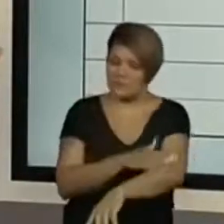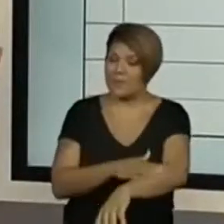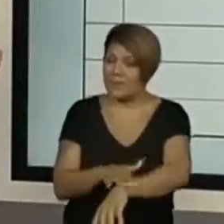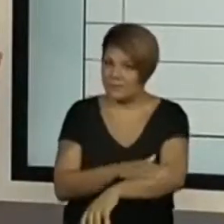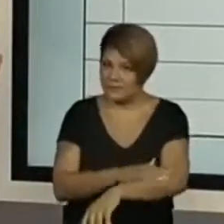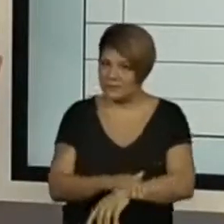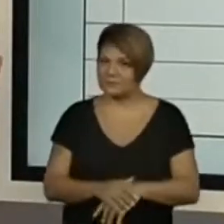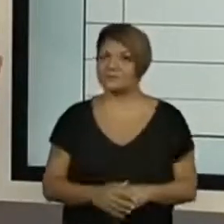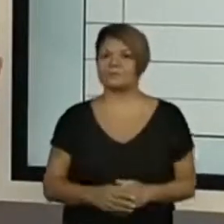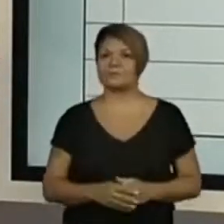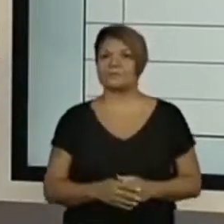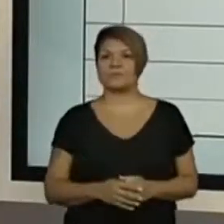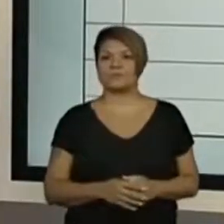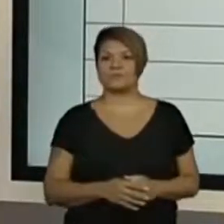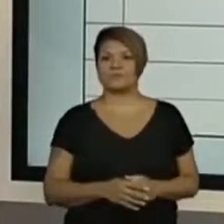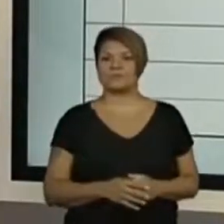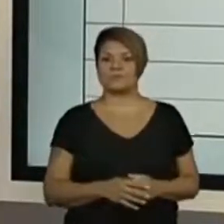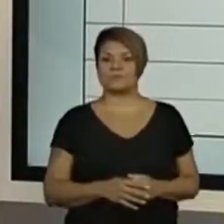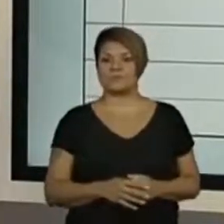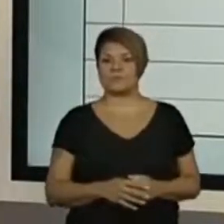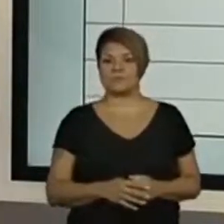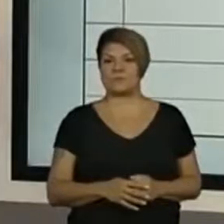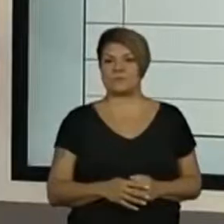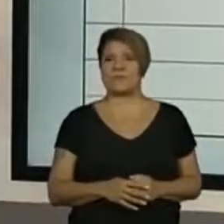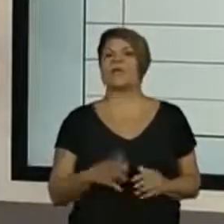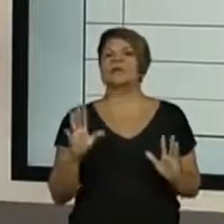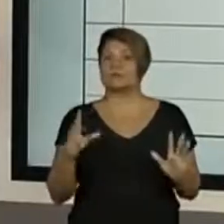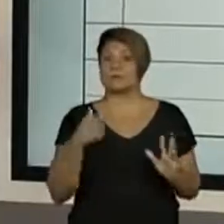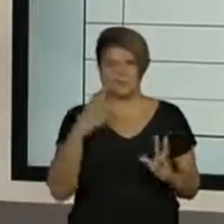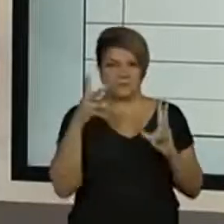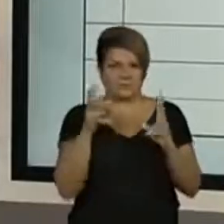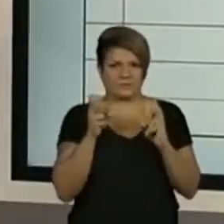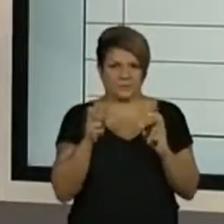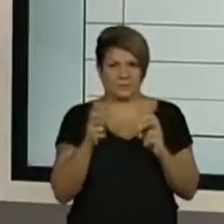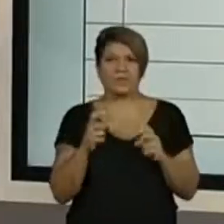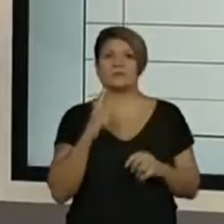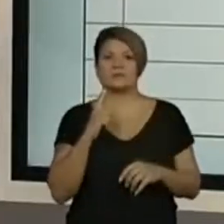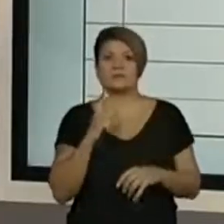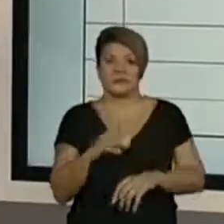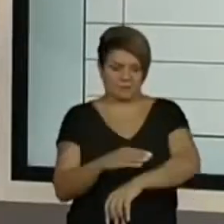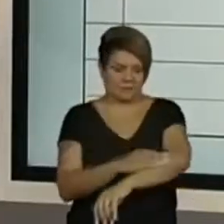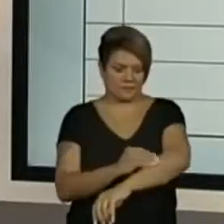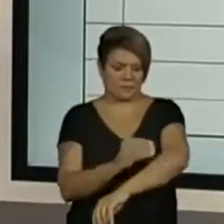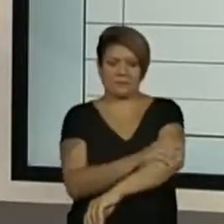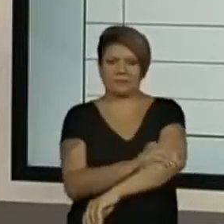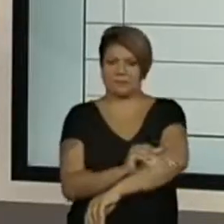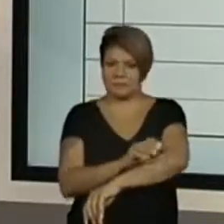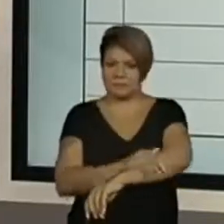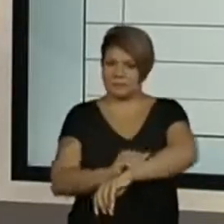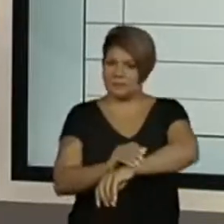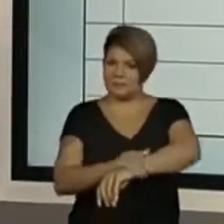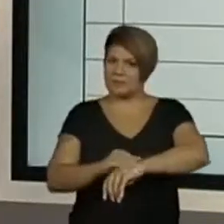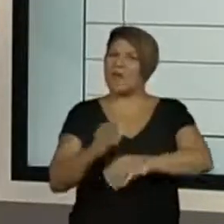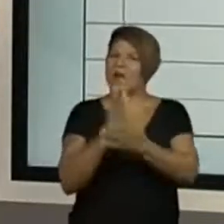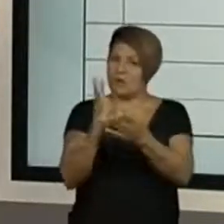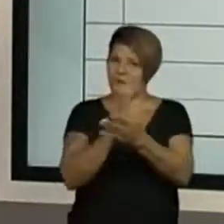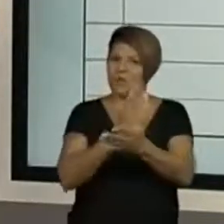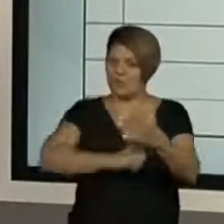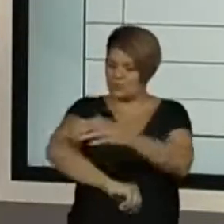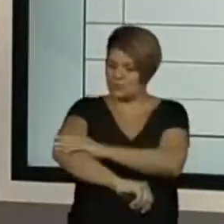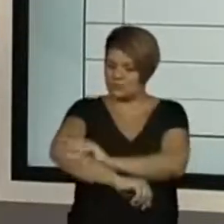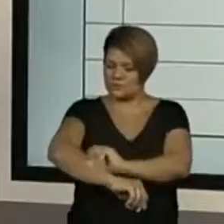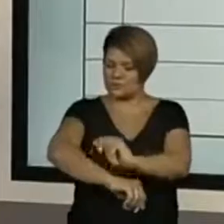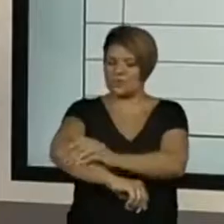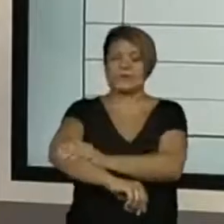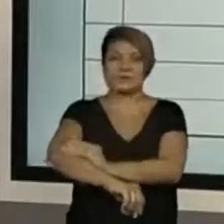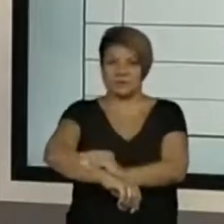Então, está todo mundo acompanhando? Sim. Percebam aí. A gente tem o cabelo, mas aqui a professora tem, talvez alguns de vocês tenham, tem os pelos no